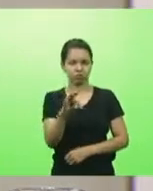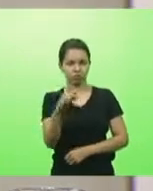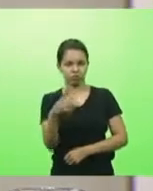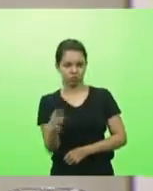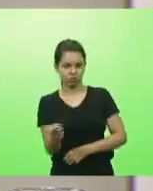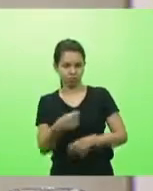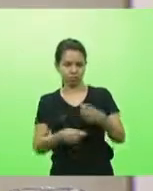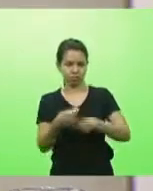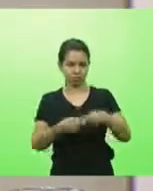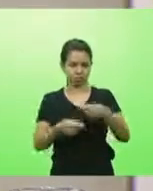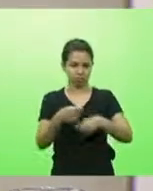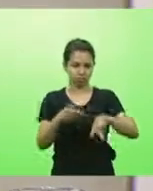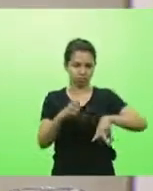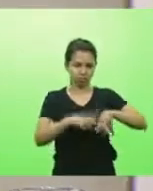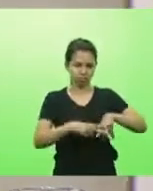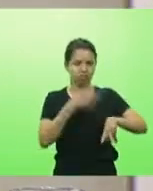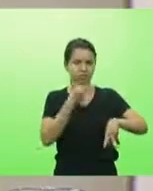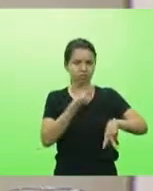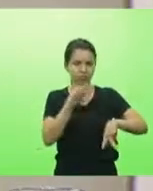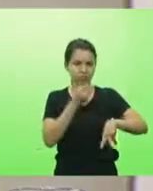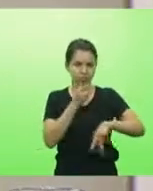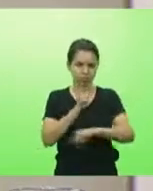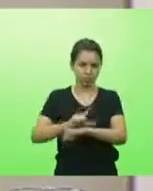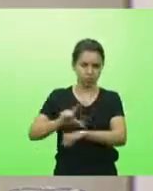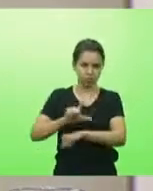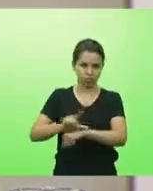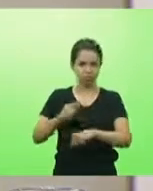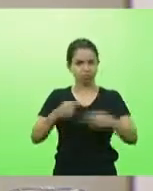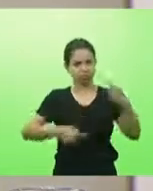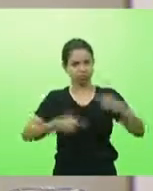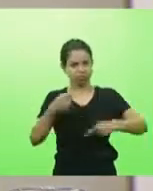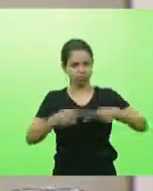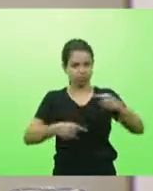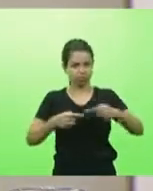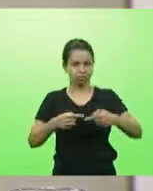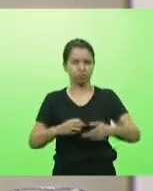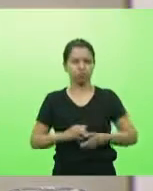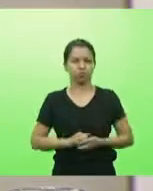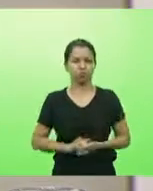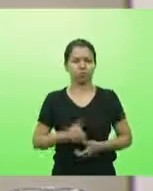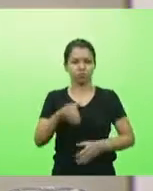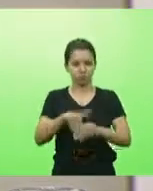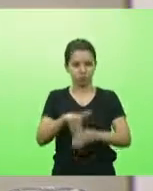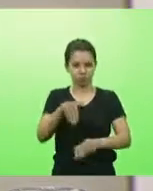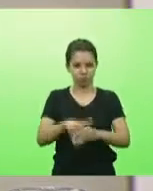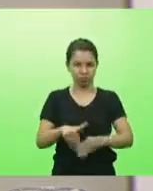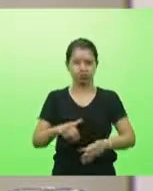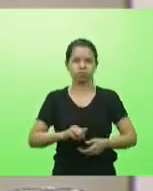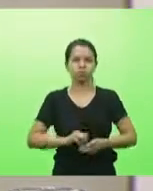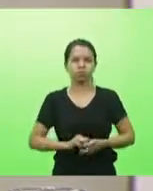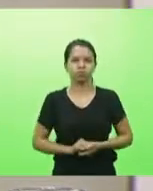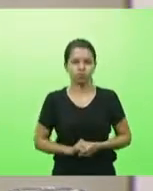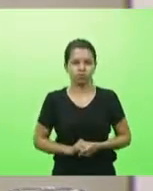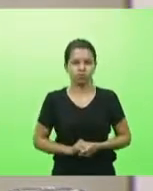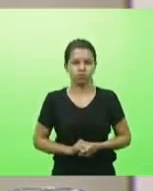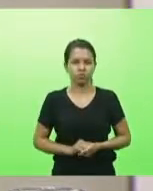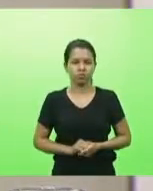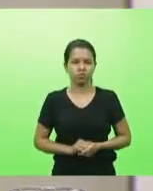masculino de lajes em discussão não havendo quem queira discutir em votação deputados que aprovam permaneçam como se encontra